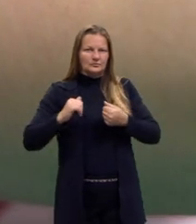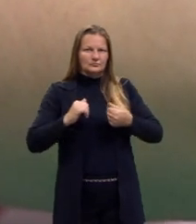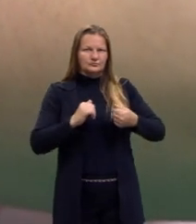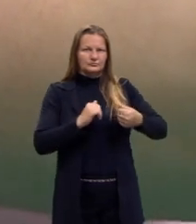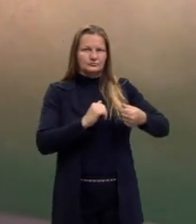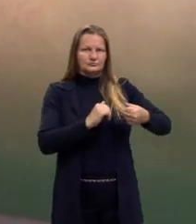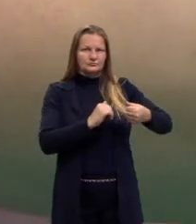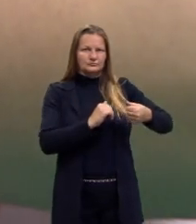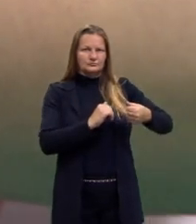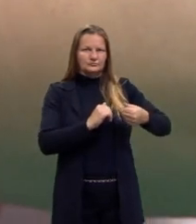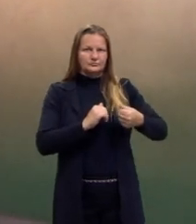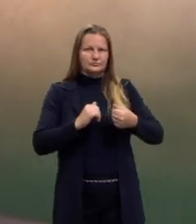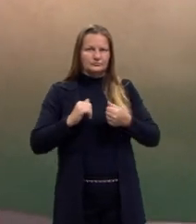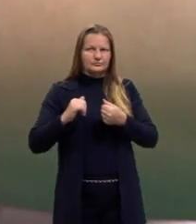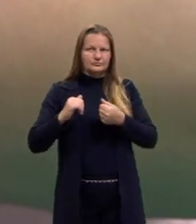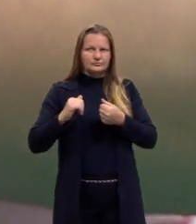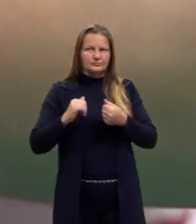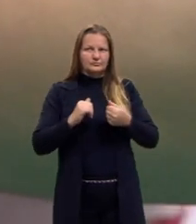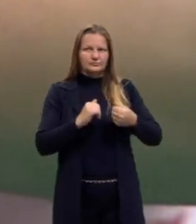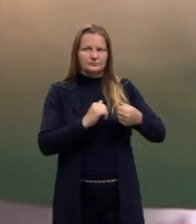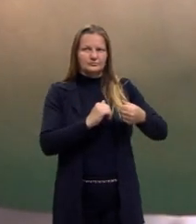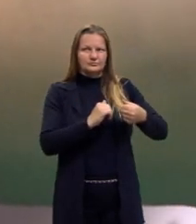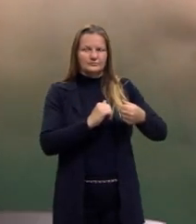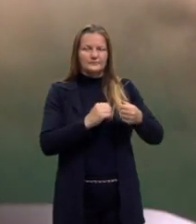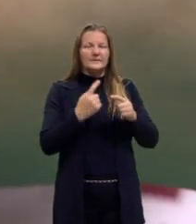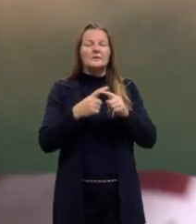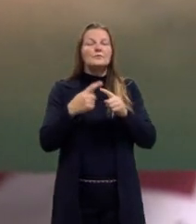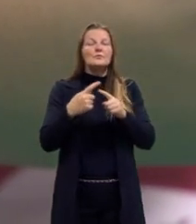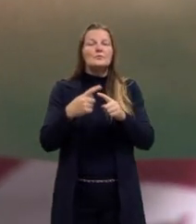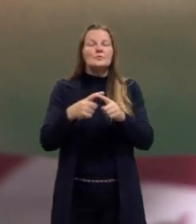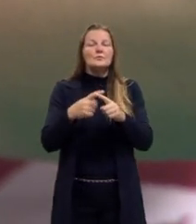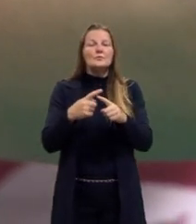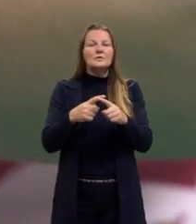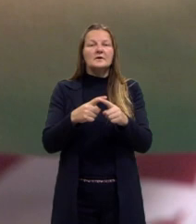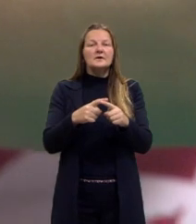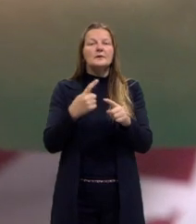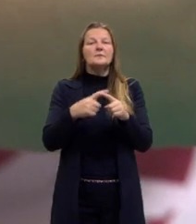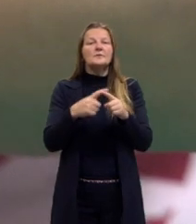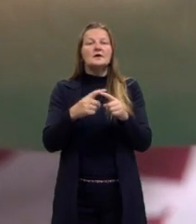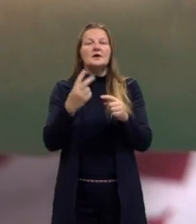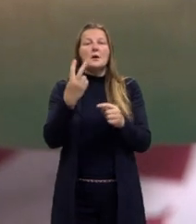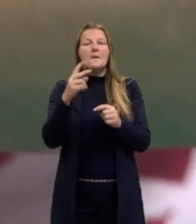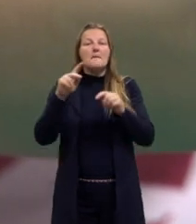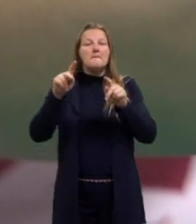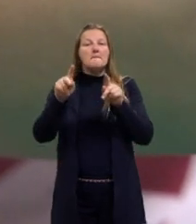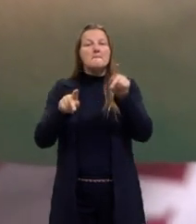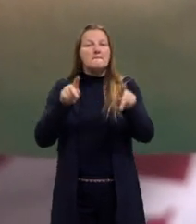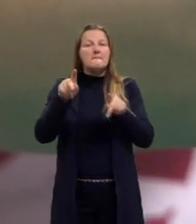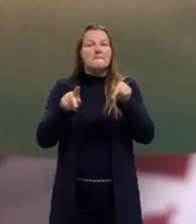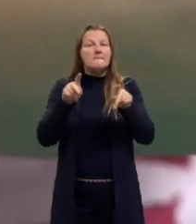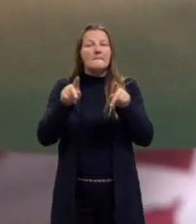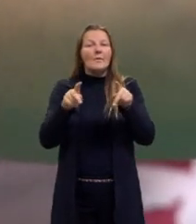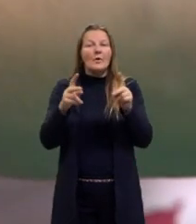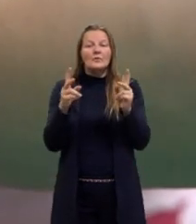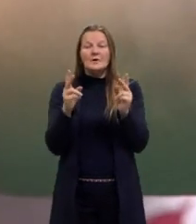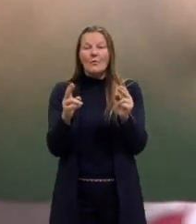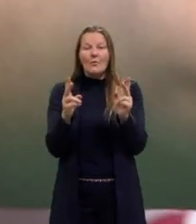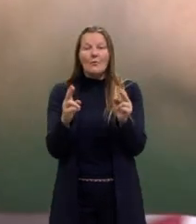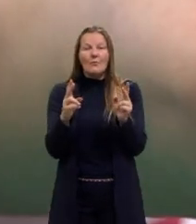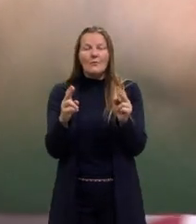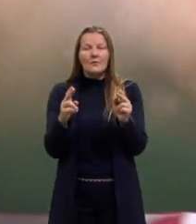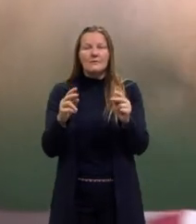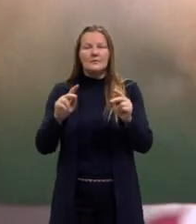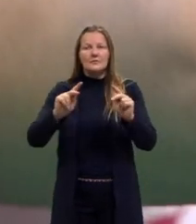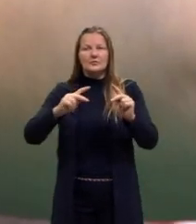fugir desse prateado. Por quê? Porque aqui eu estou fazendo contato então com dois polos iguais, né? E antes,